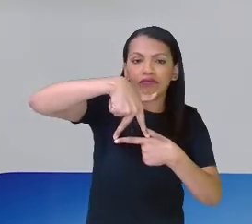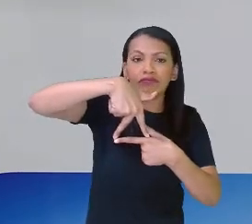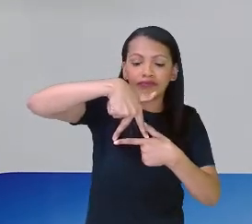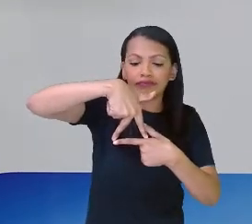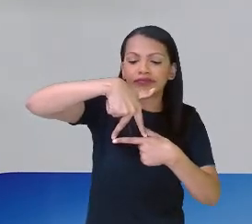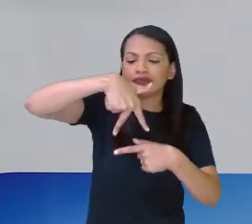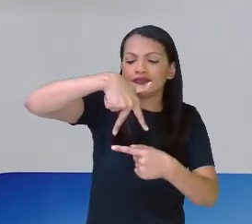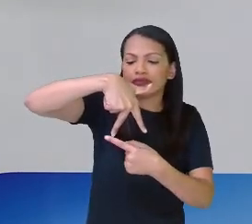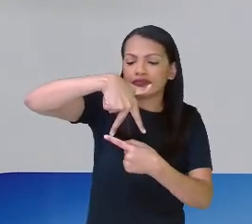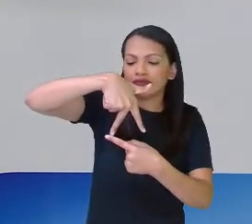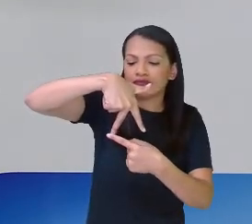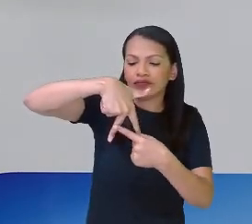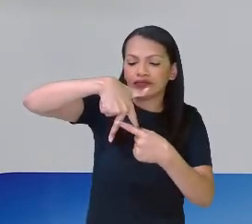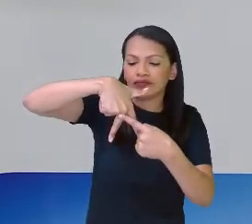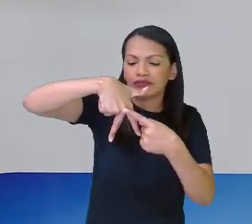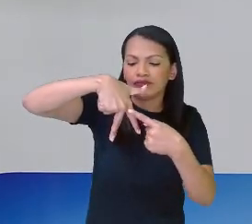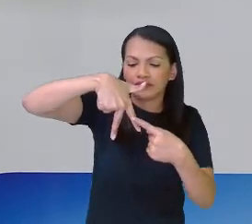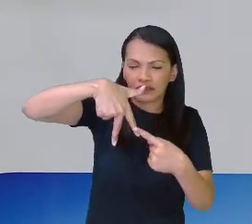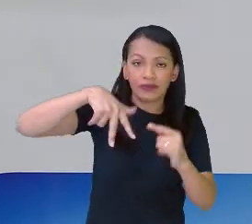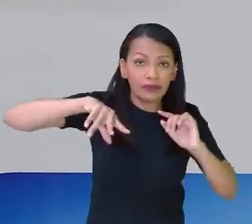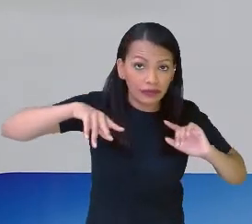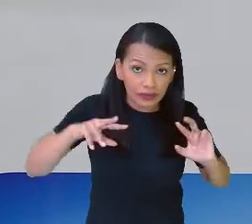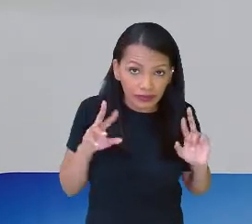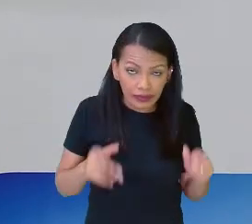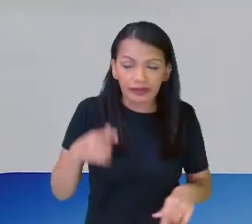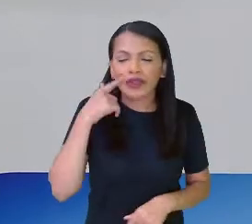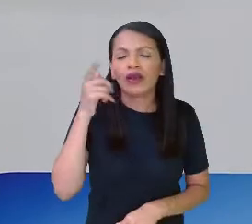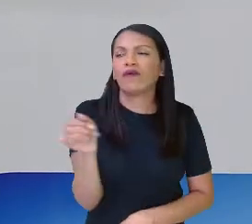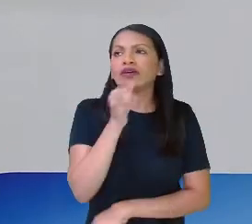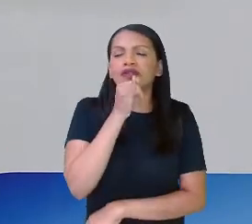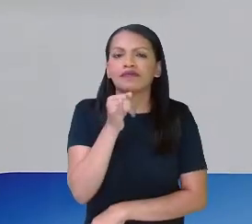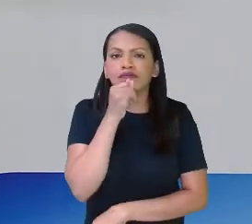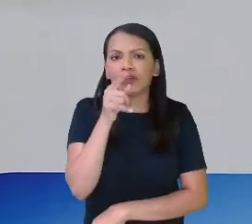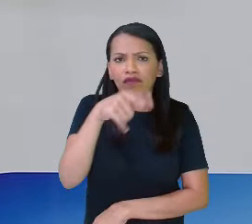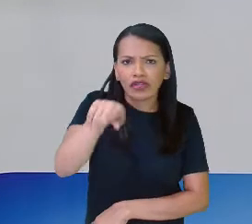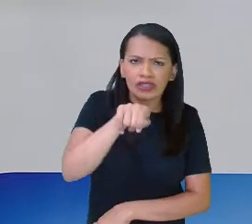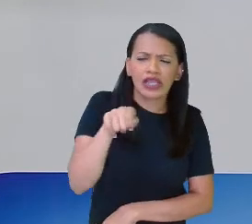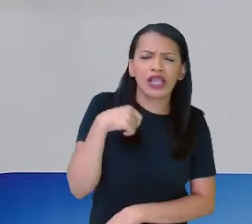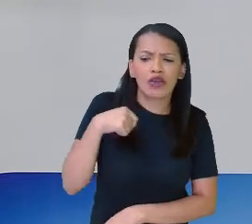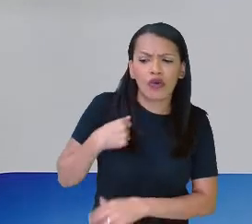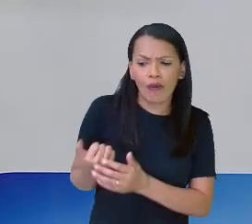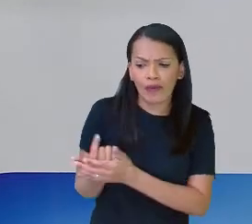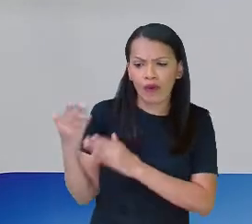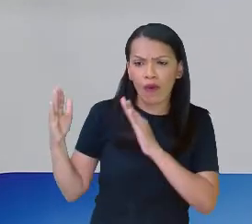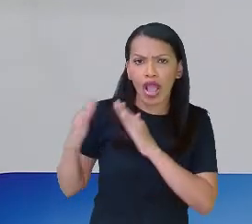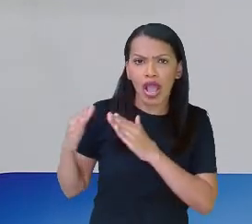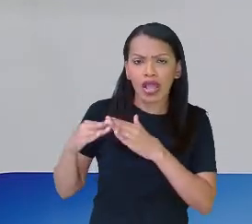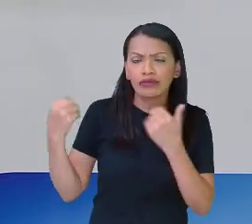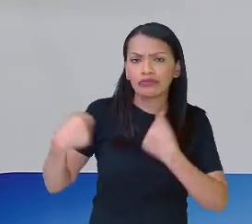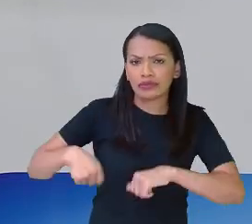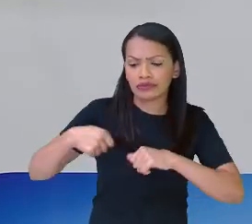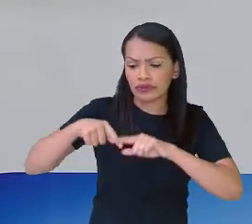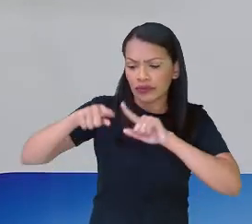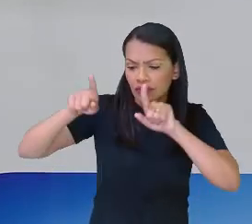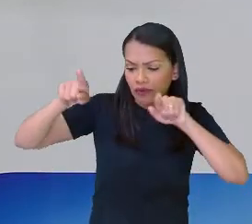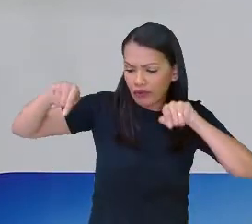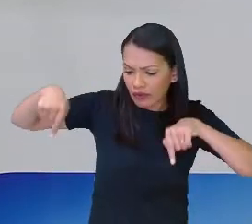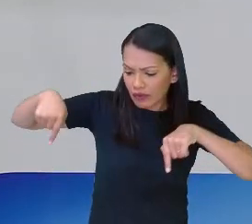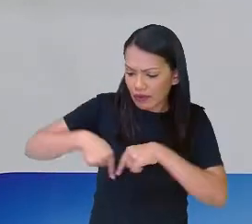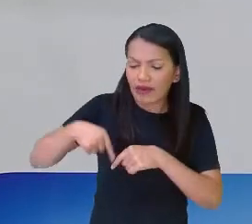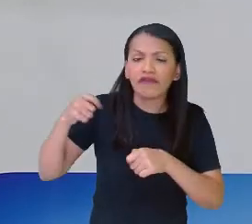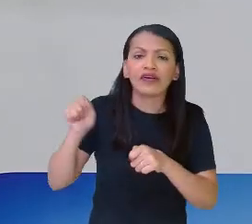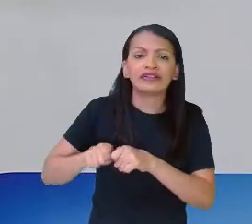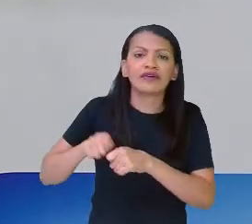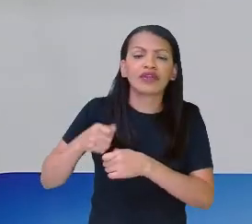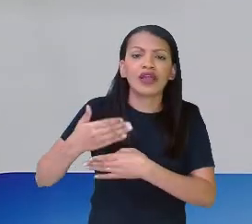fazer um muro ao redor do seu terreno, você precisa saber o tamanho do seu terreno e fazer aquele muro